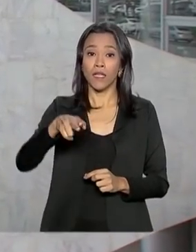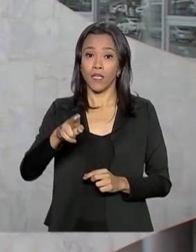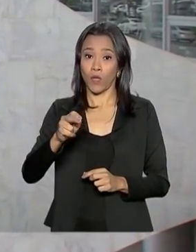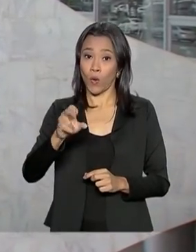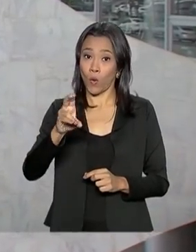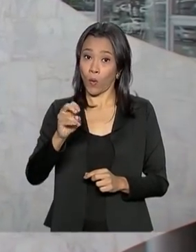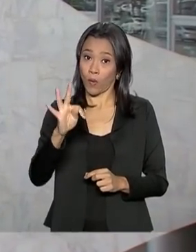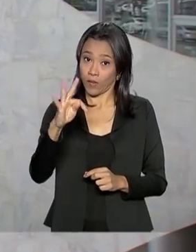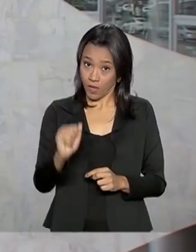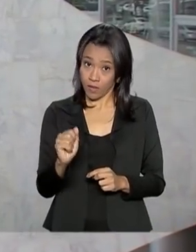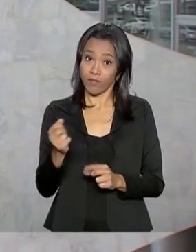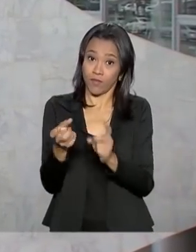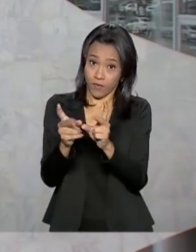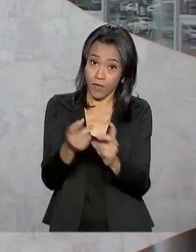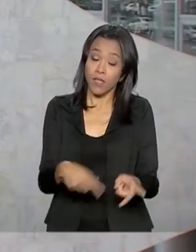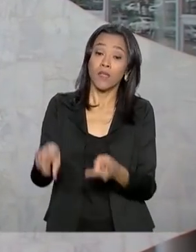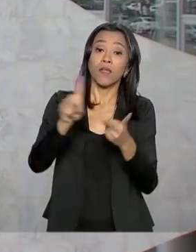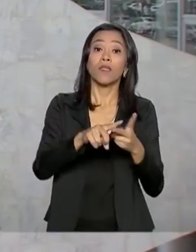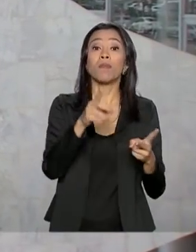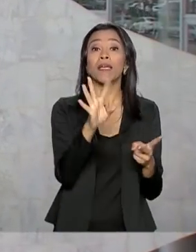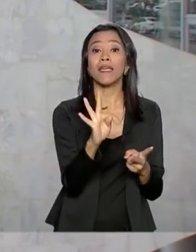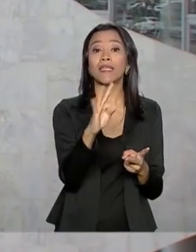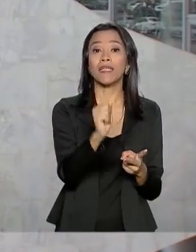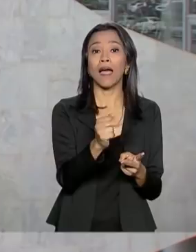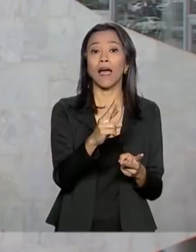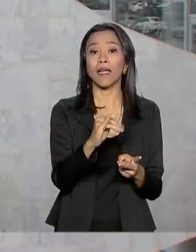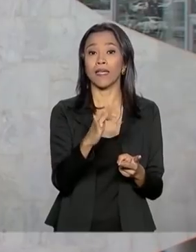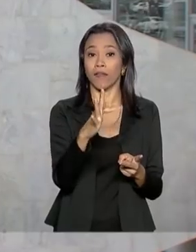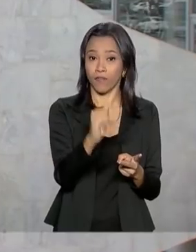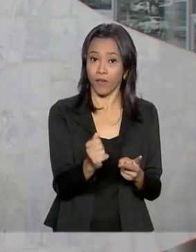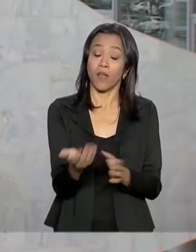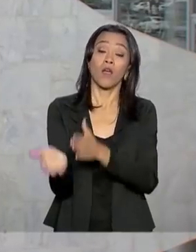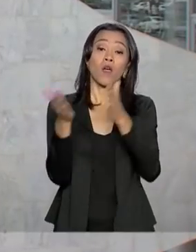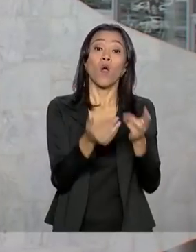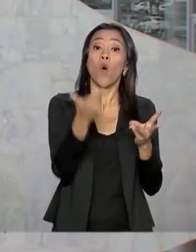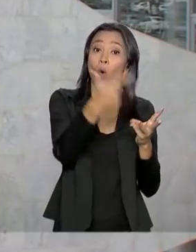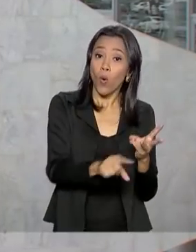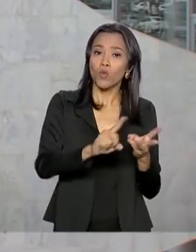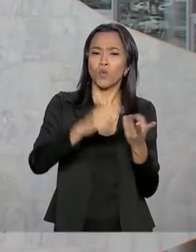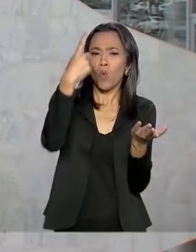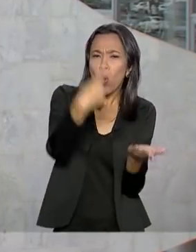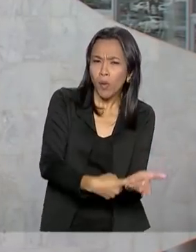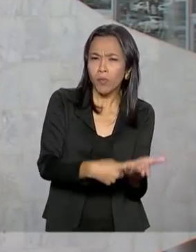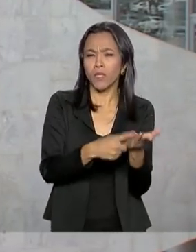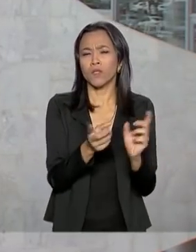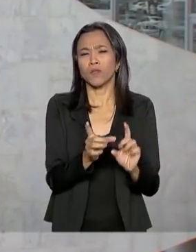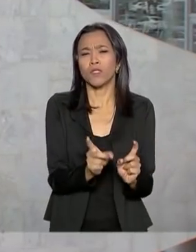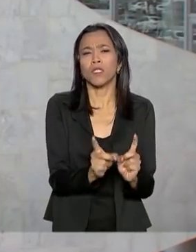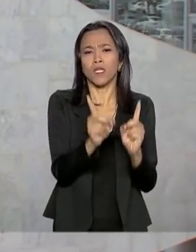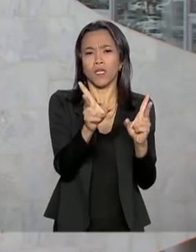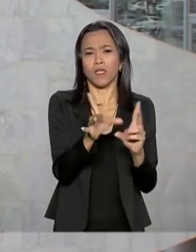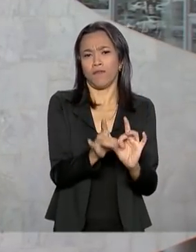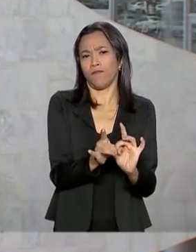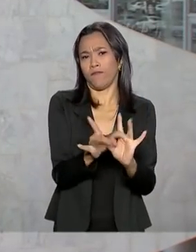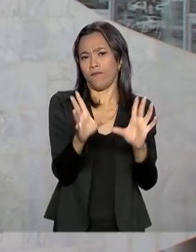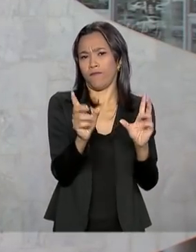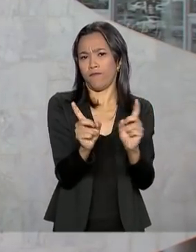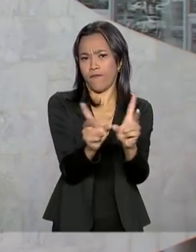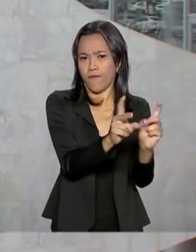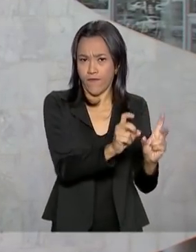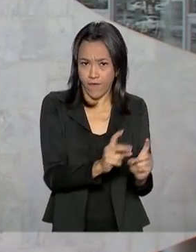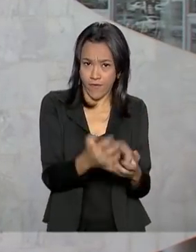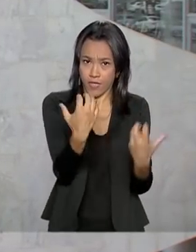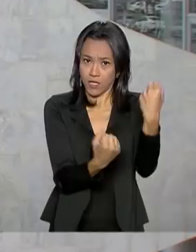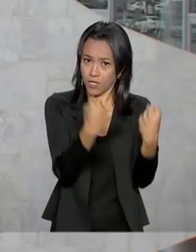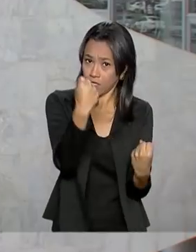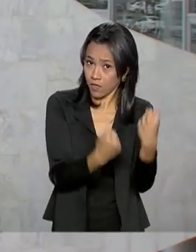tarifárias. E também entrou em vigor em março o acordo de livre comércio de automóveis e